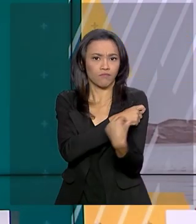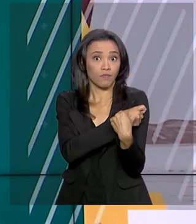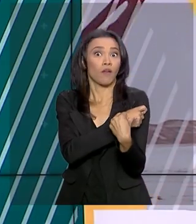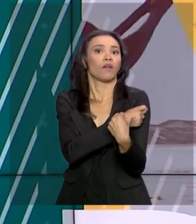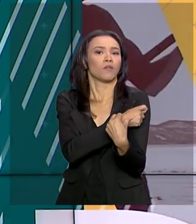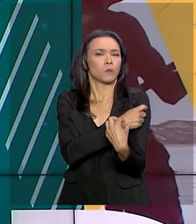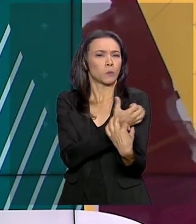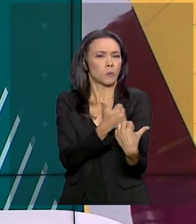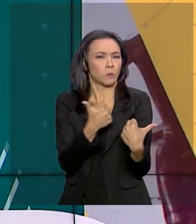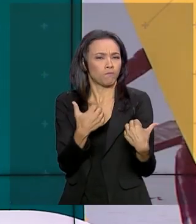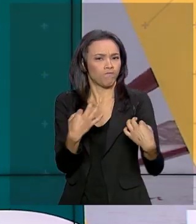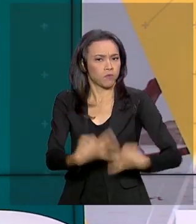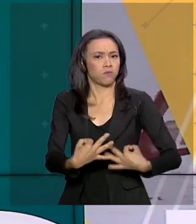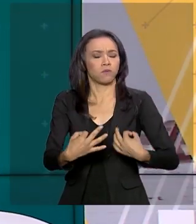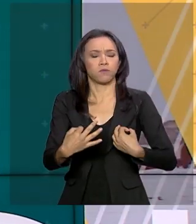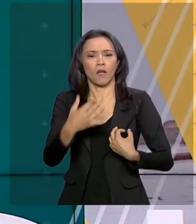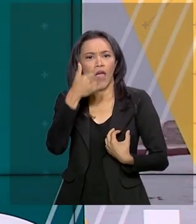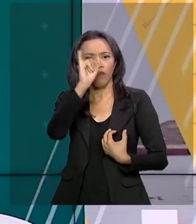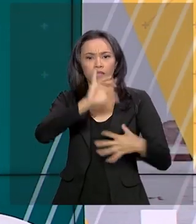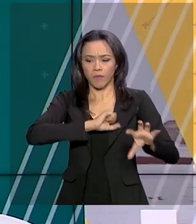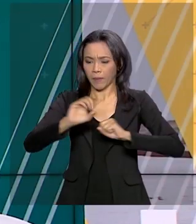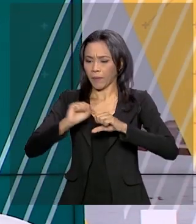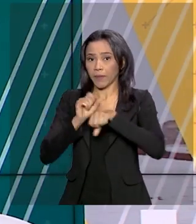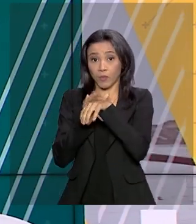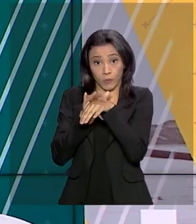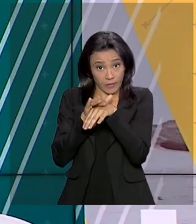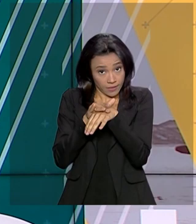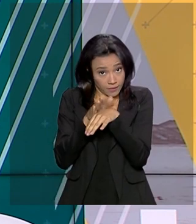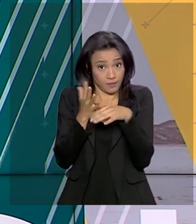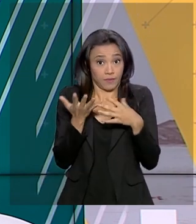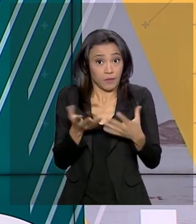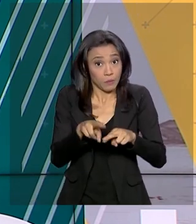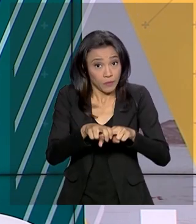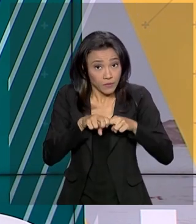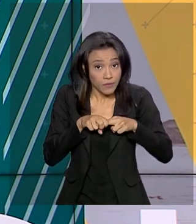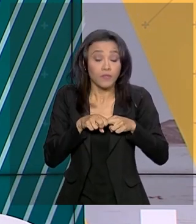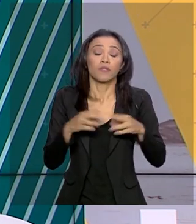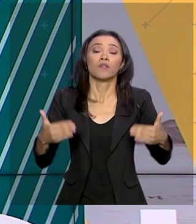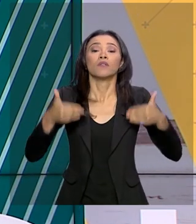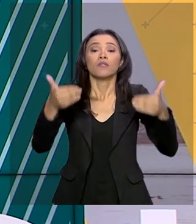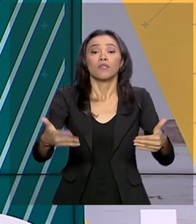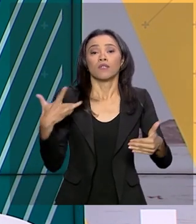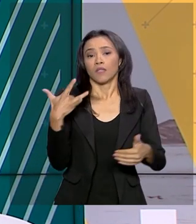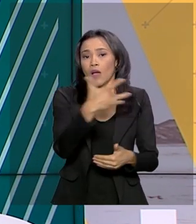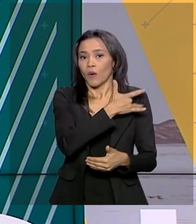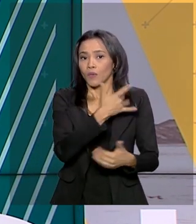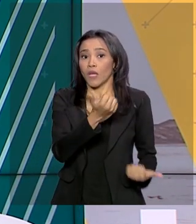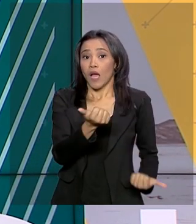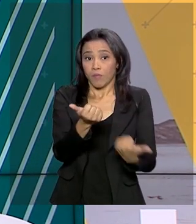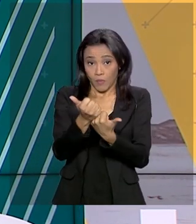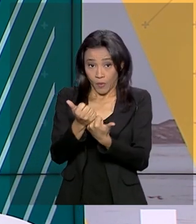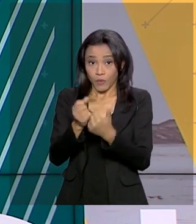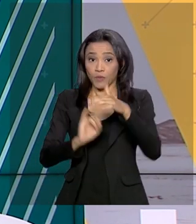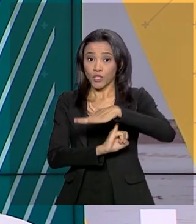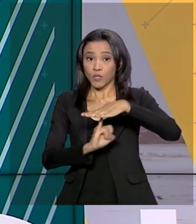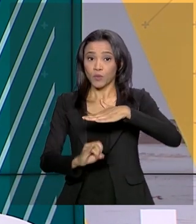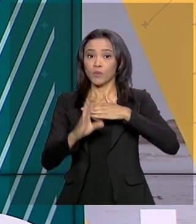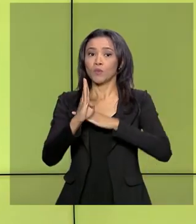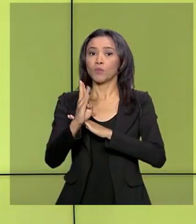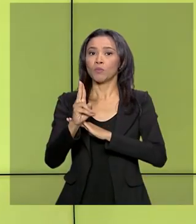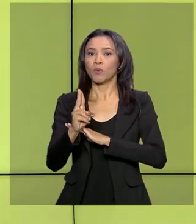mais eficaz de evitar doenças infecciosas. Por isso, o Ministério da Saúde apoia o Instituto Butantan no